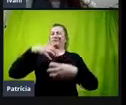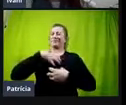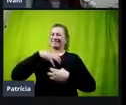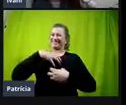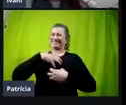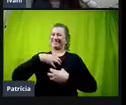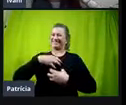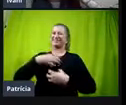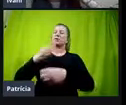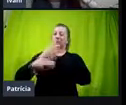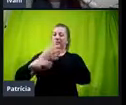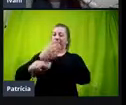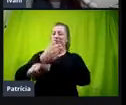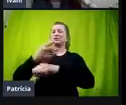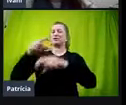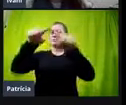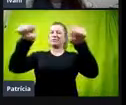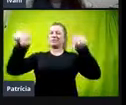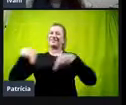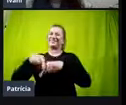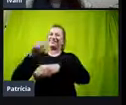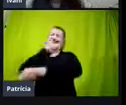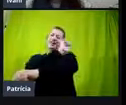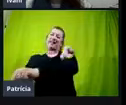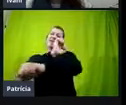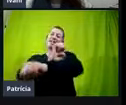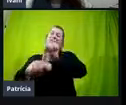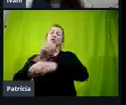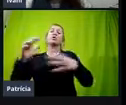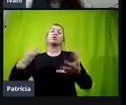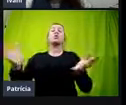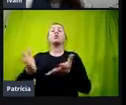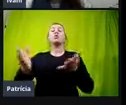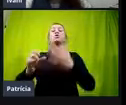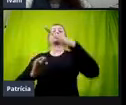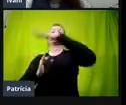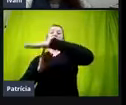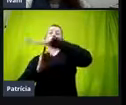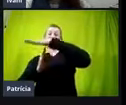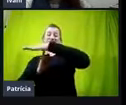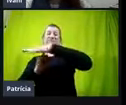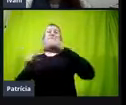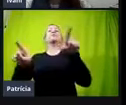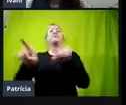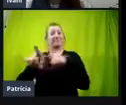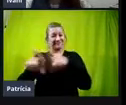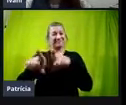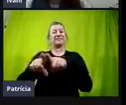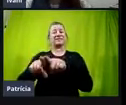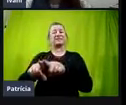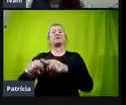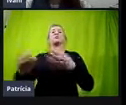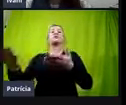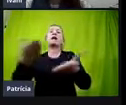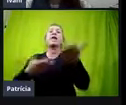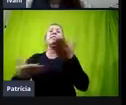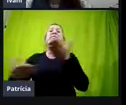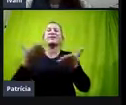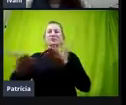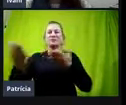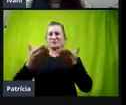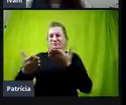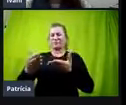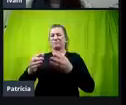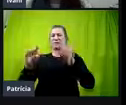esse espaço e hoje no Instituto Federal Santa Catarina nós também fazemos o atendimento educacional especializado em